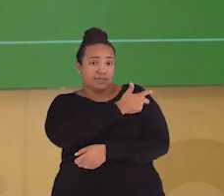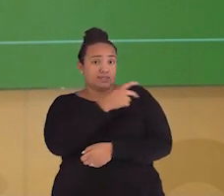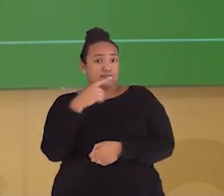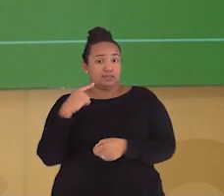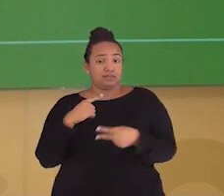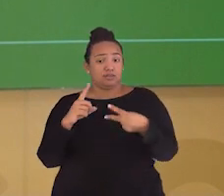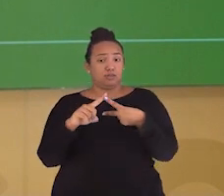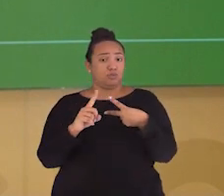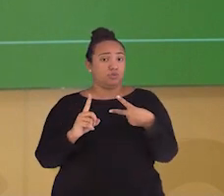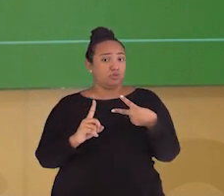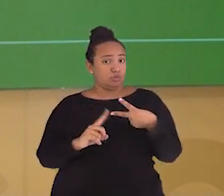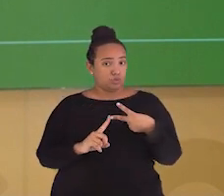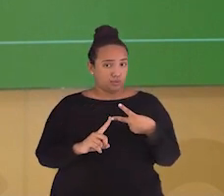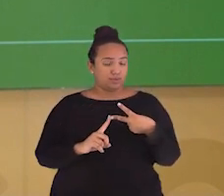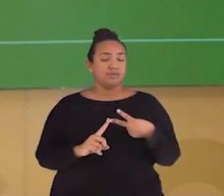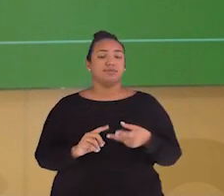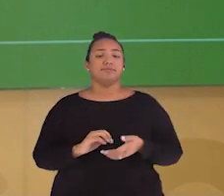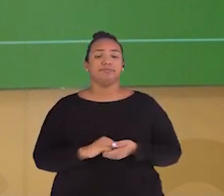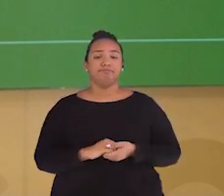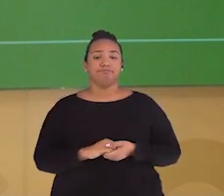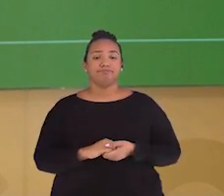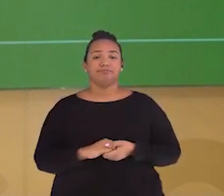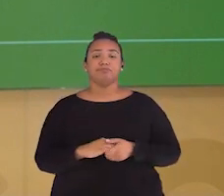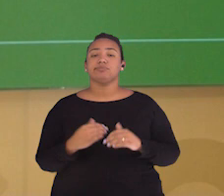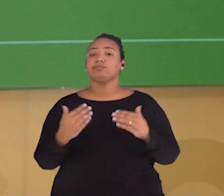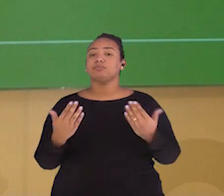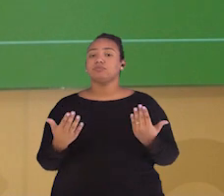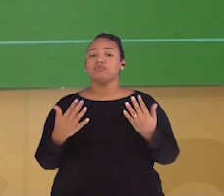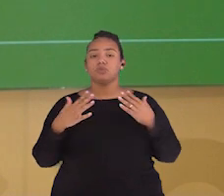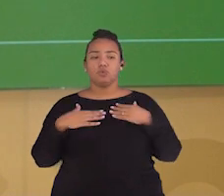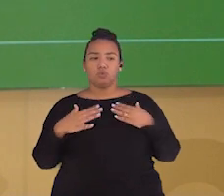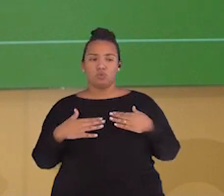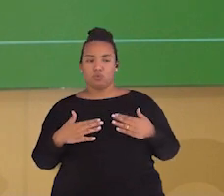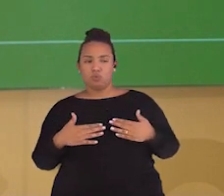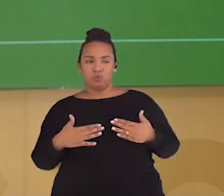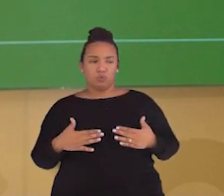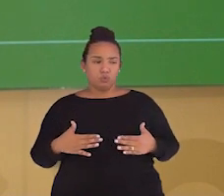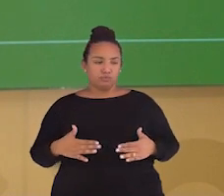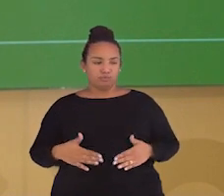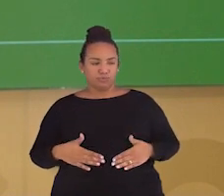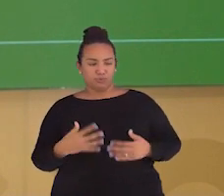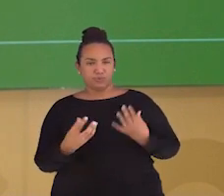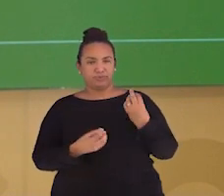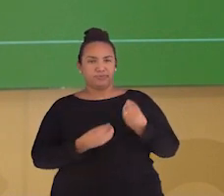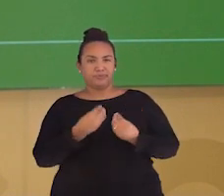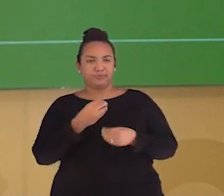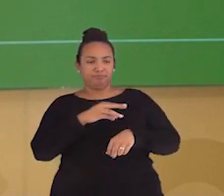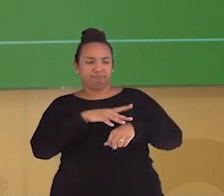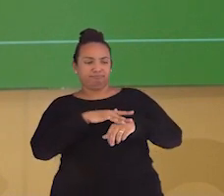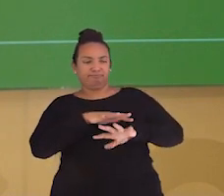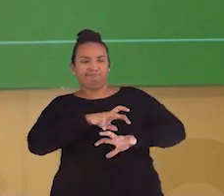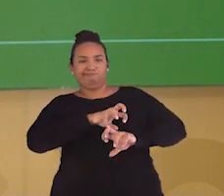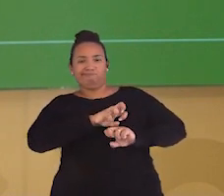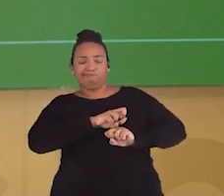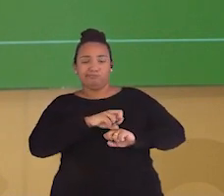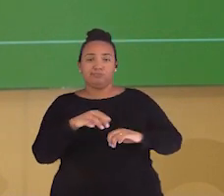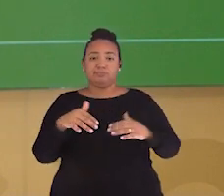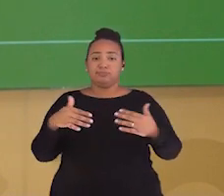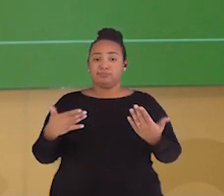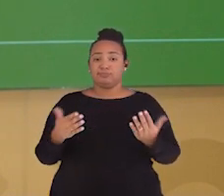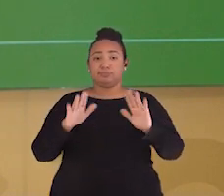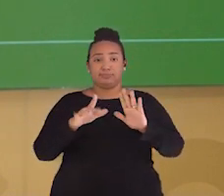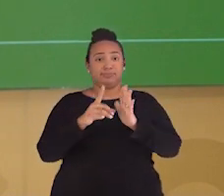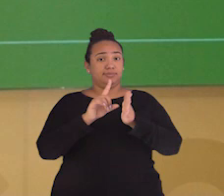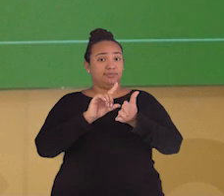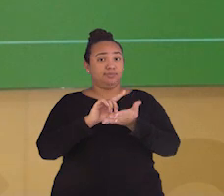temos dois tipos no que diz a respeito. E como o nosso corpo estranho chega até a nossa corrente sanguínea. Mas,